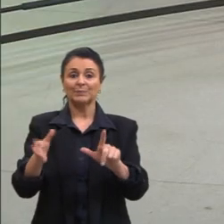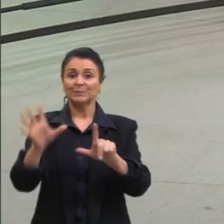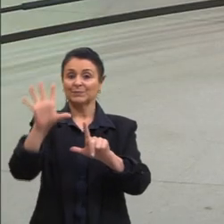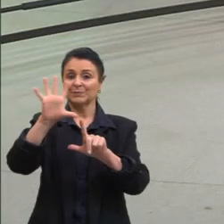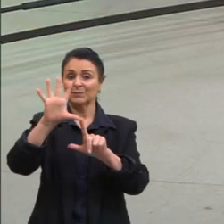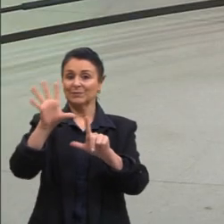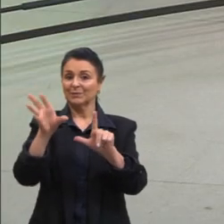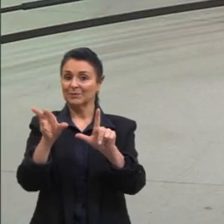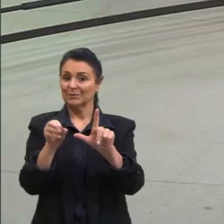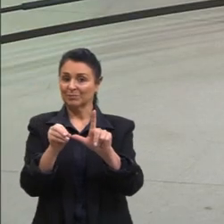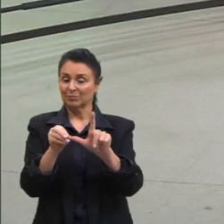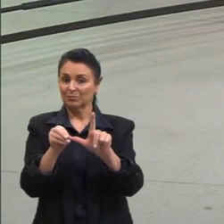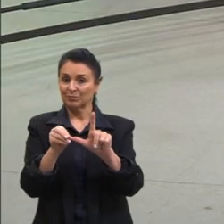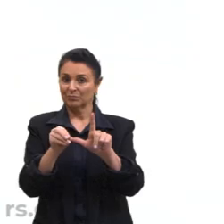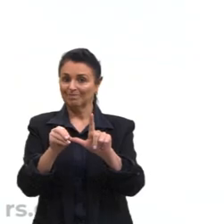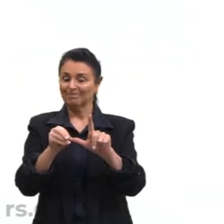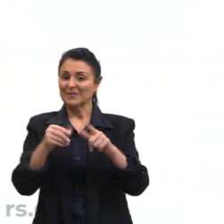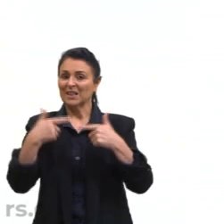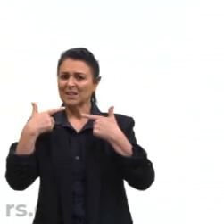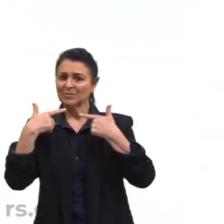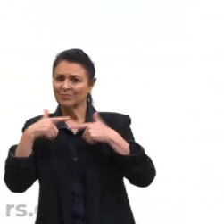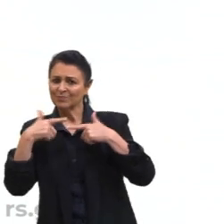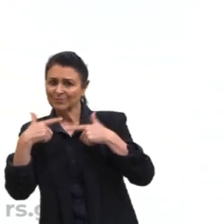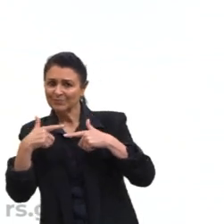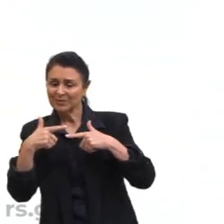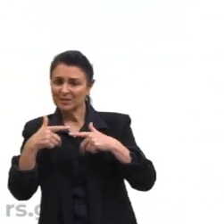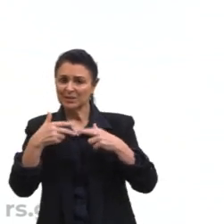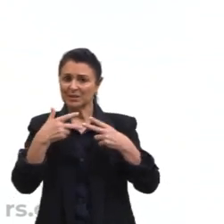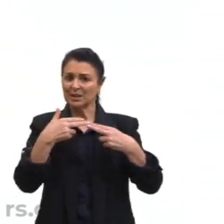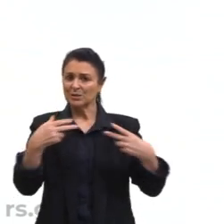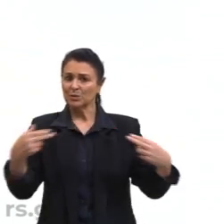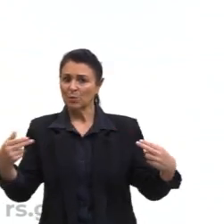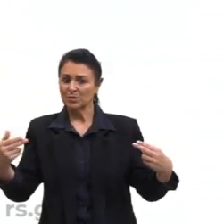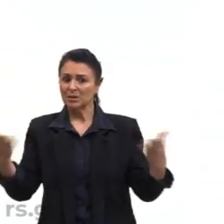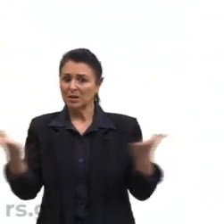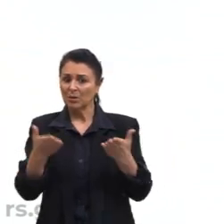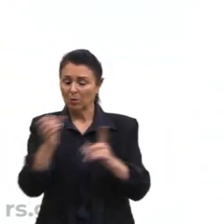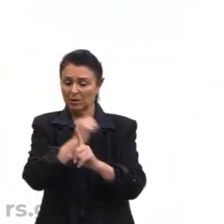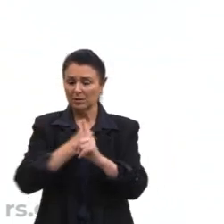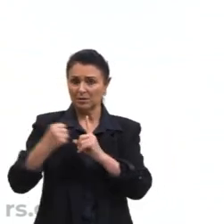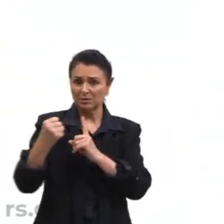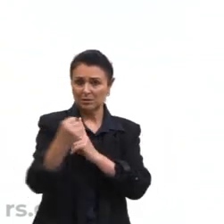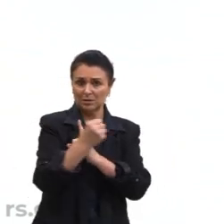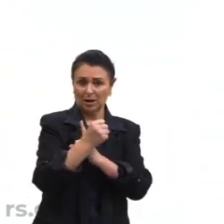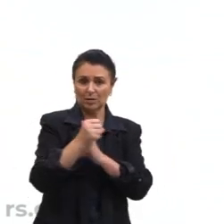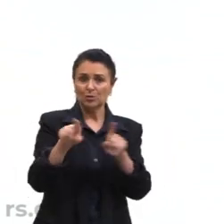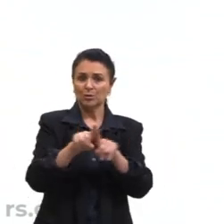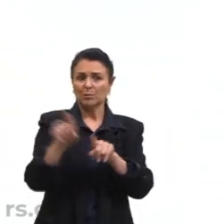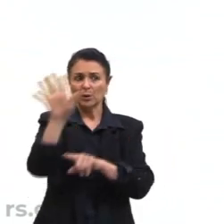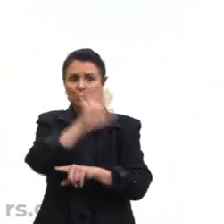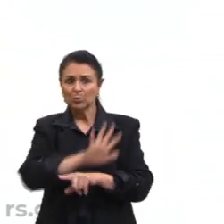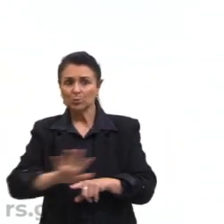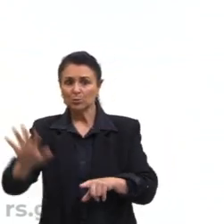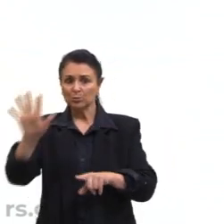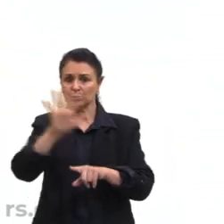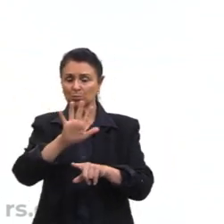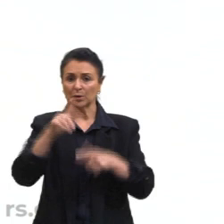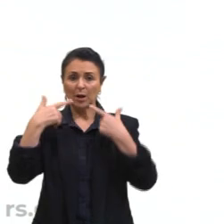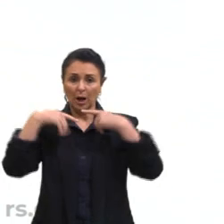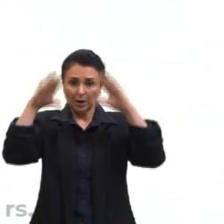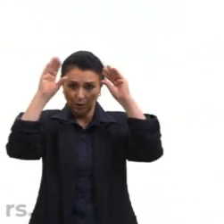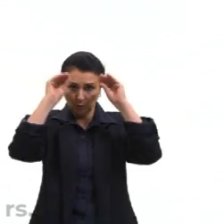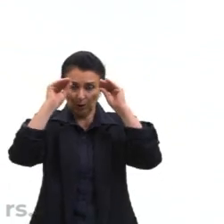sátiras das questões sociais de forma atemporal e universal. Também, linguagem verbal e não verbal,